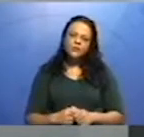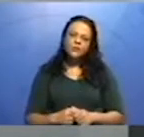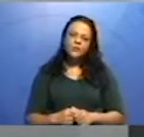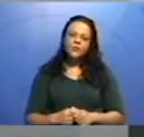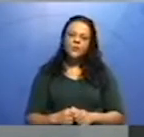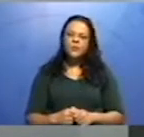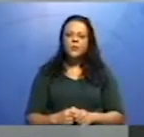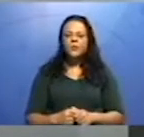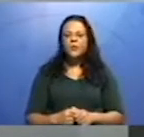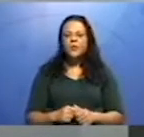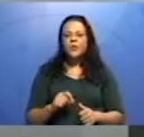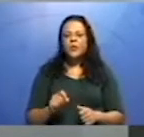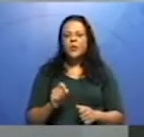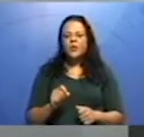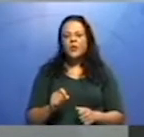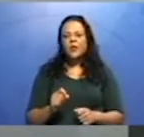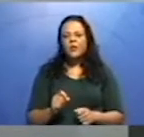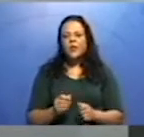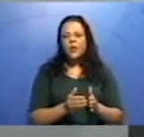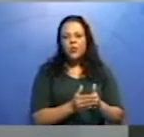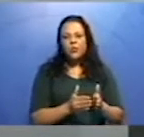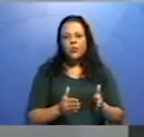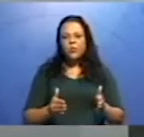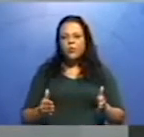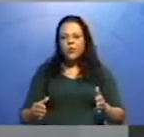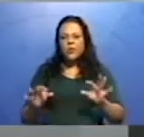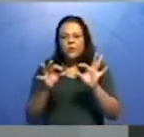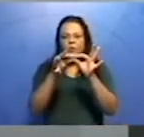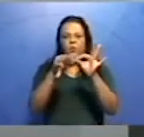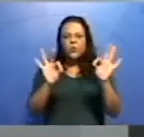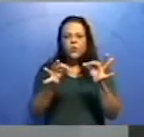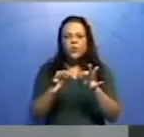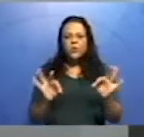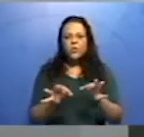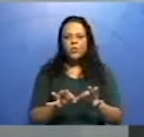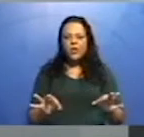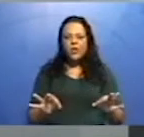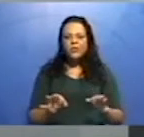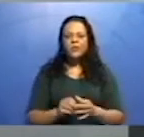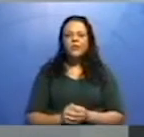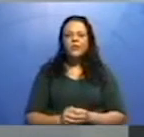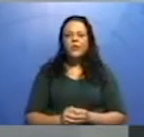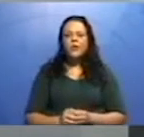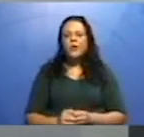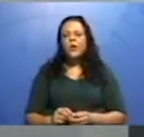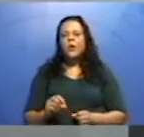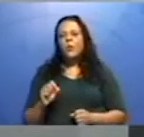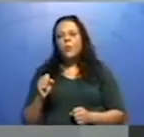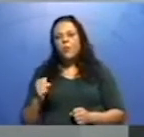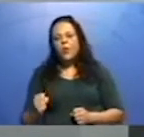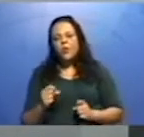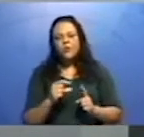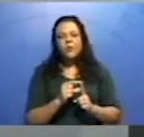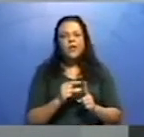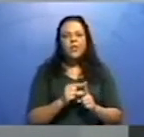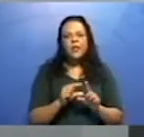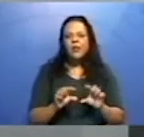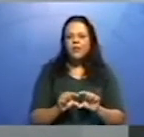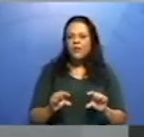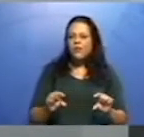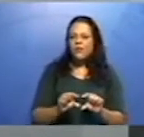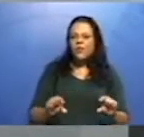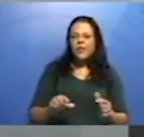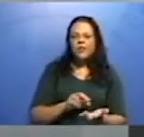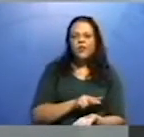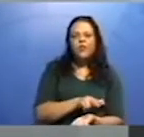definida como um processo sintático entre unidades. Que podem ser palavras, sintagmas, frases e orações. Nestas